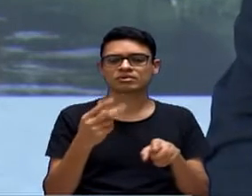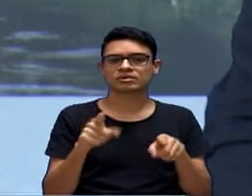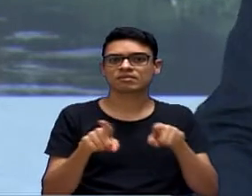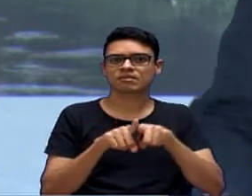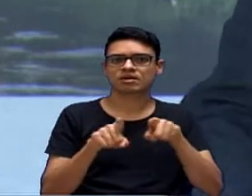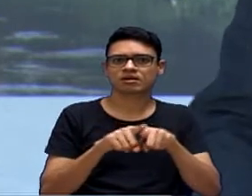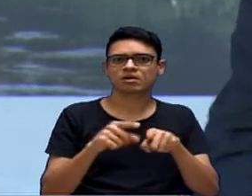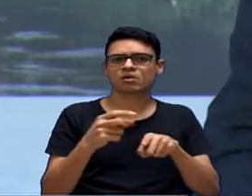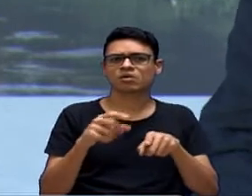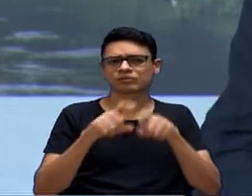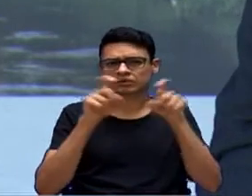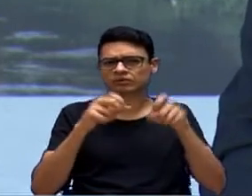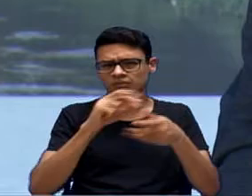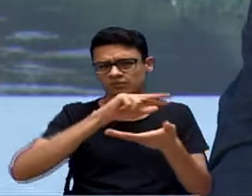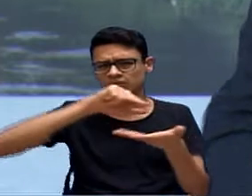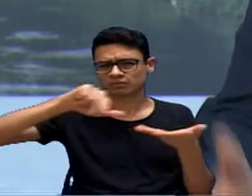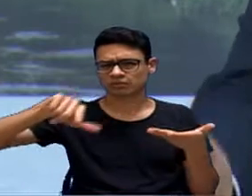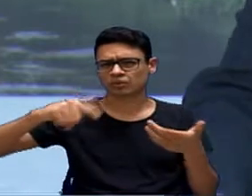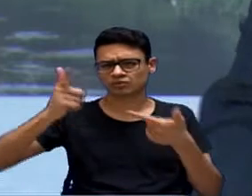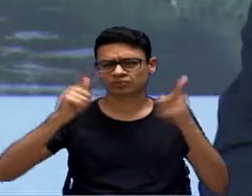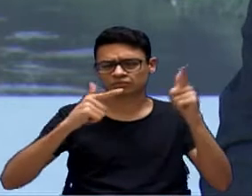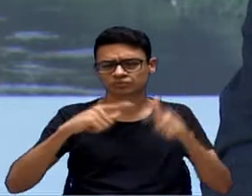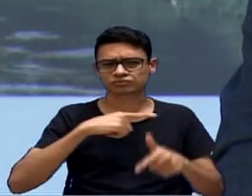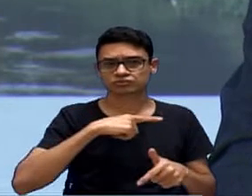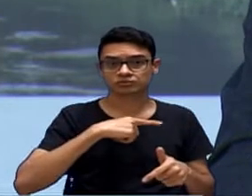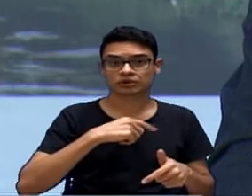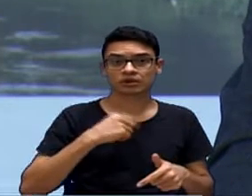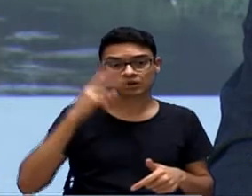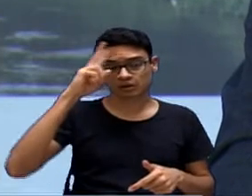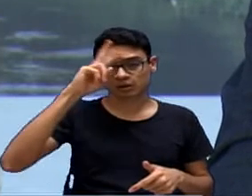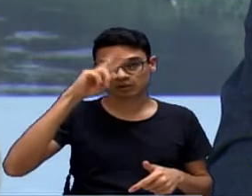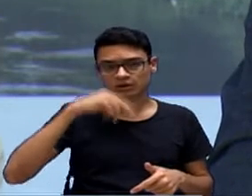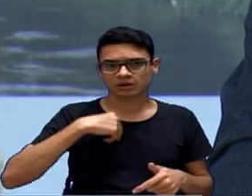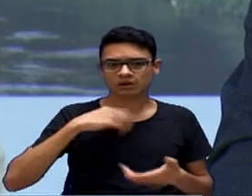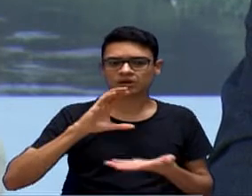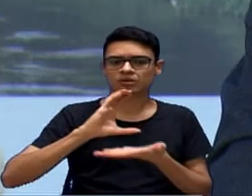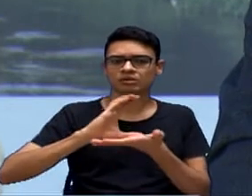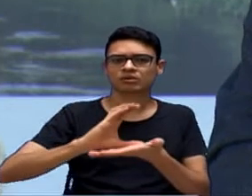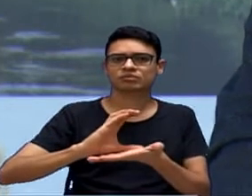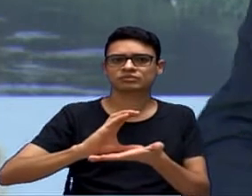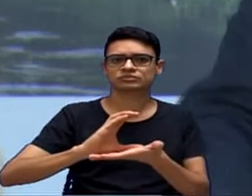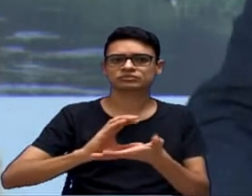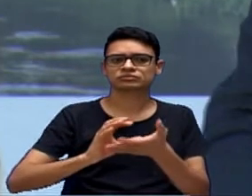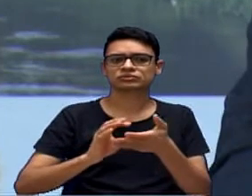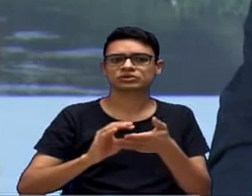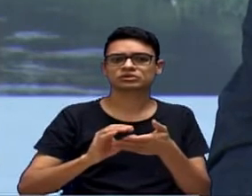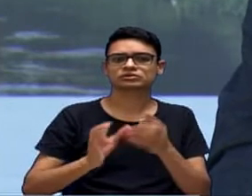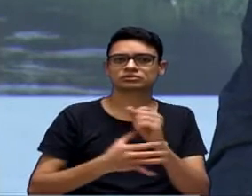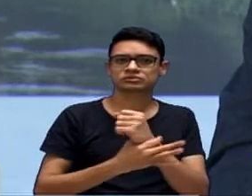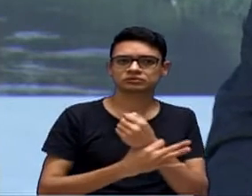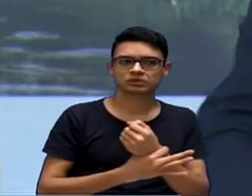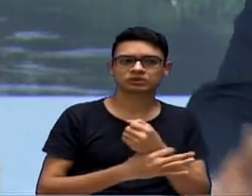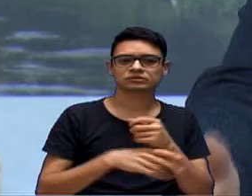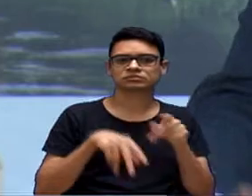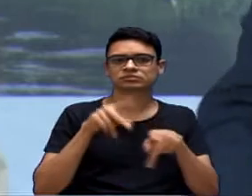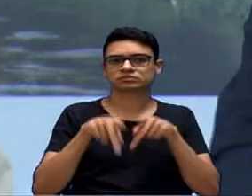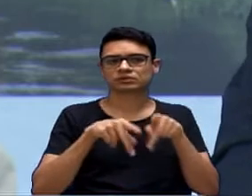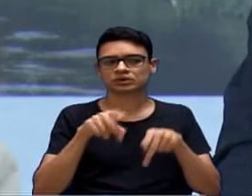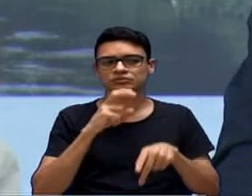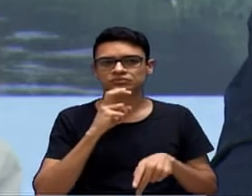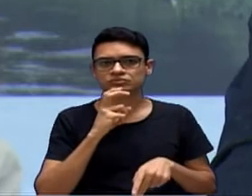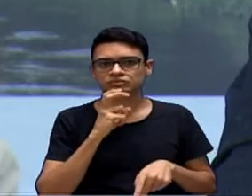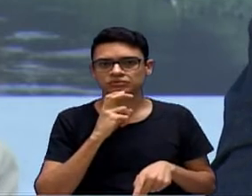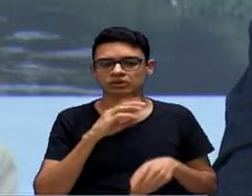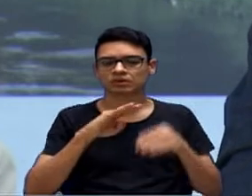da nossa população, da nossa cidade, lembrando que eu faço parte da Comissão de Segurança Pública aqui na Câmara de Sorocaba e essa